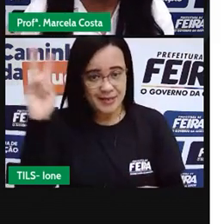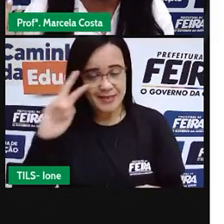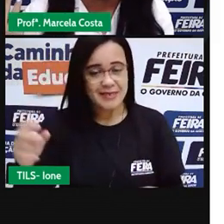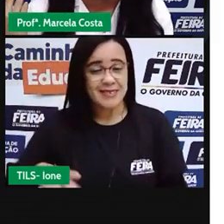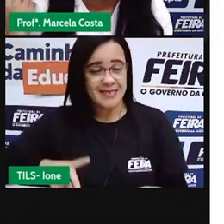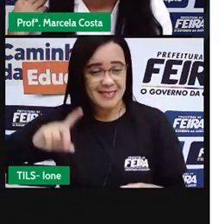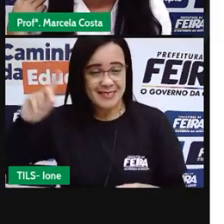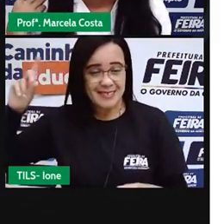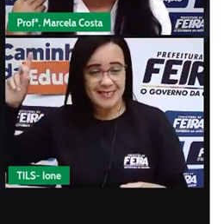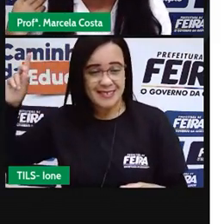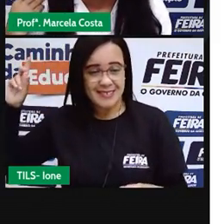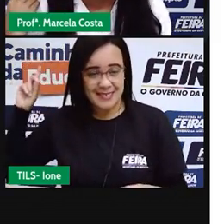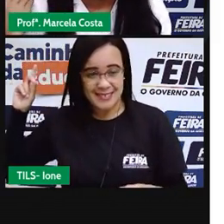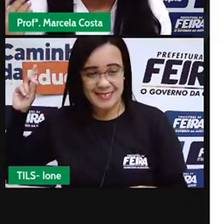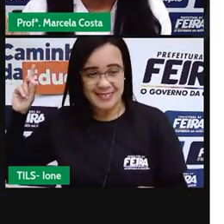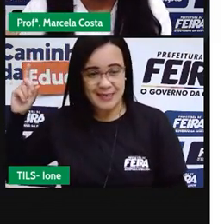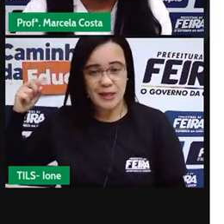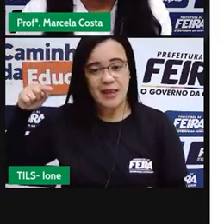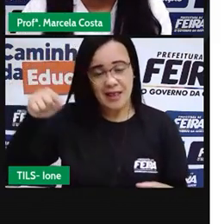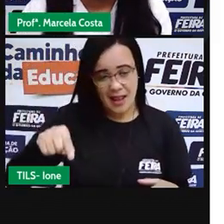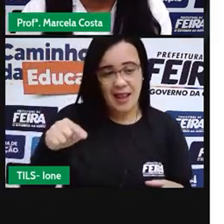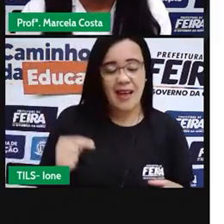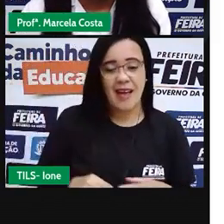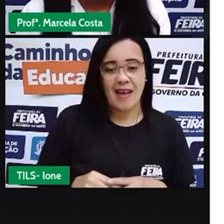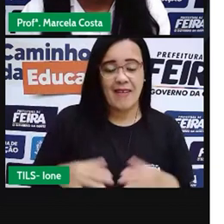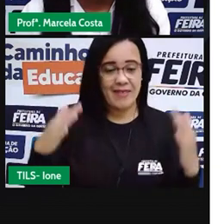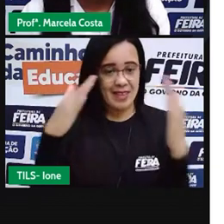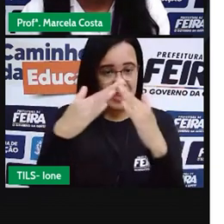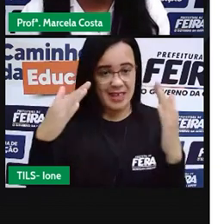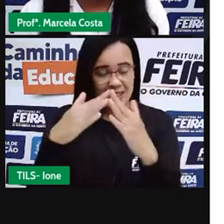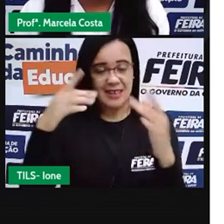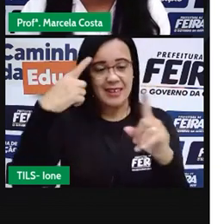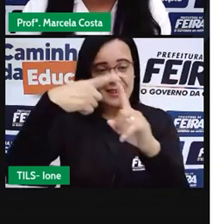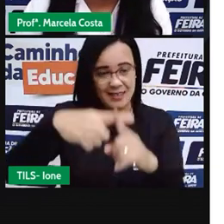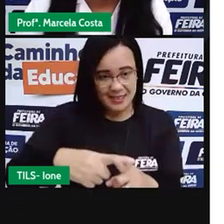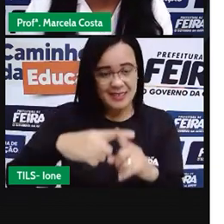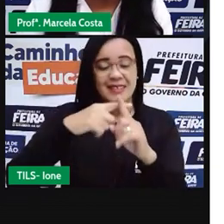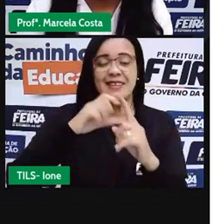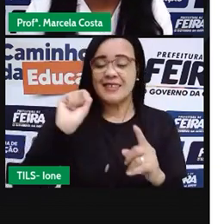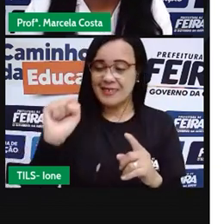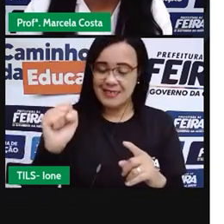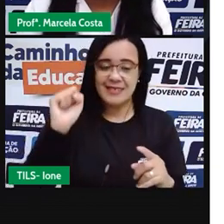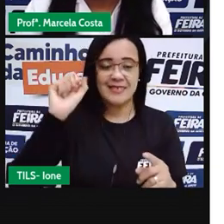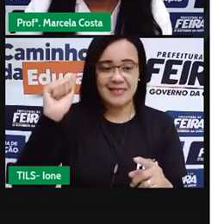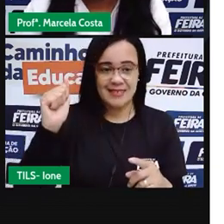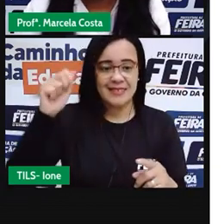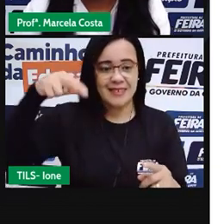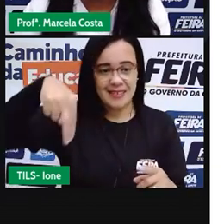antigamente da Padroeira de Nossa Senhora Santana? Como é que acontecia?